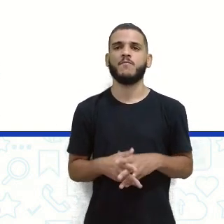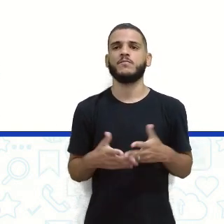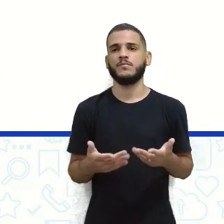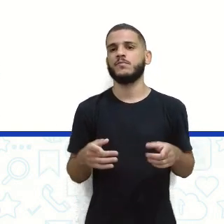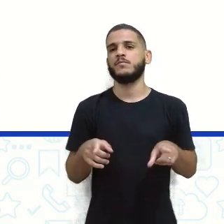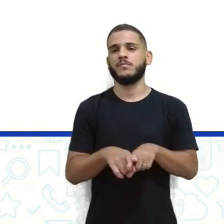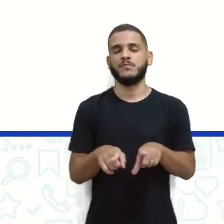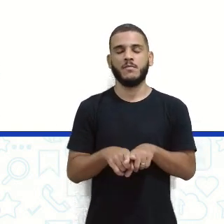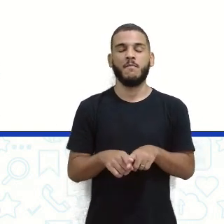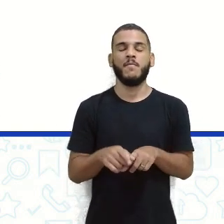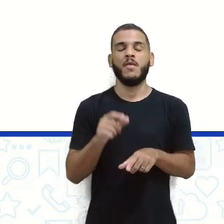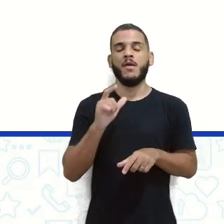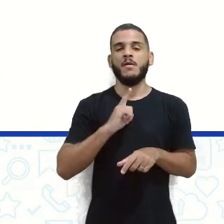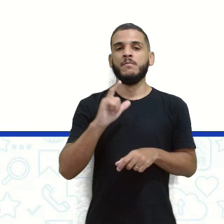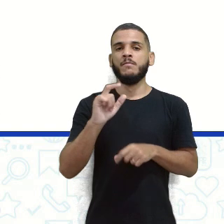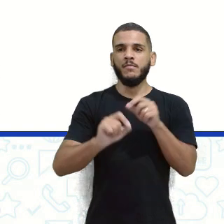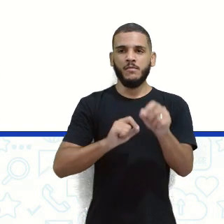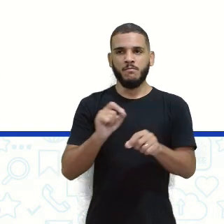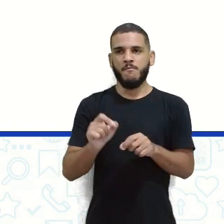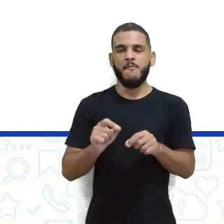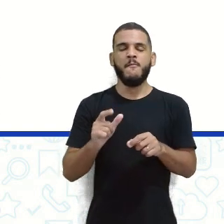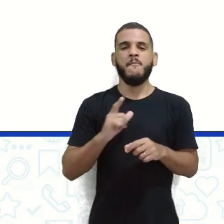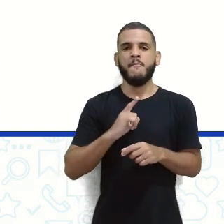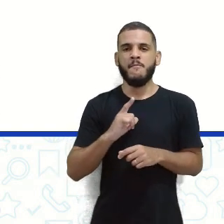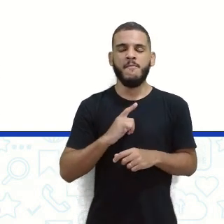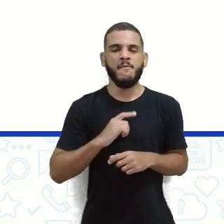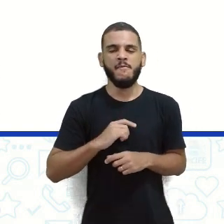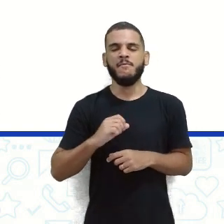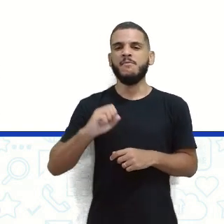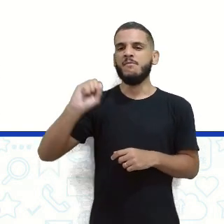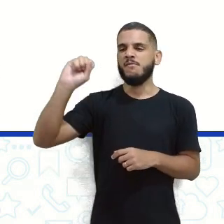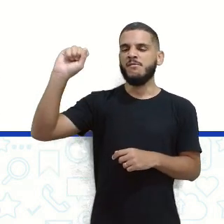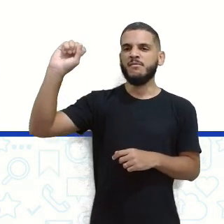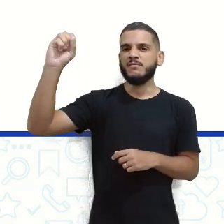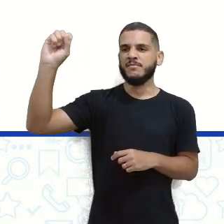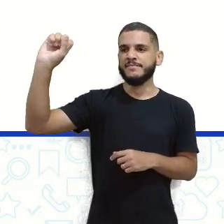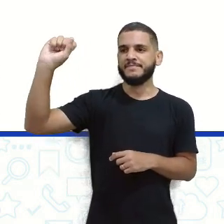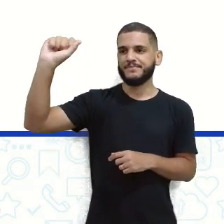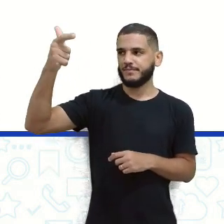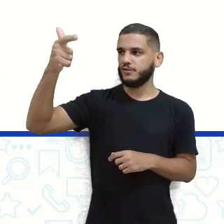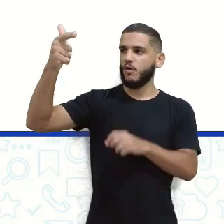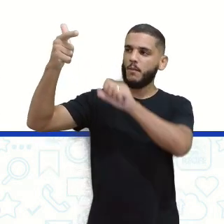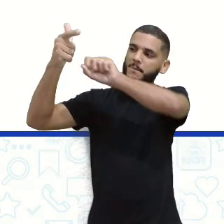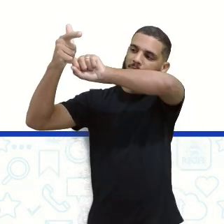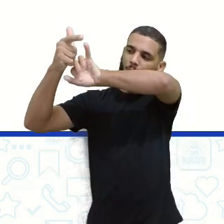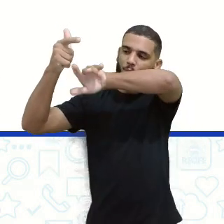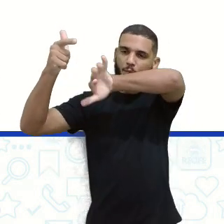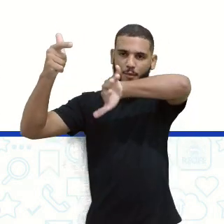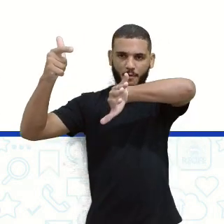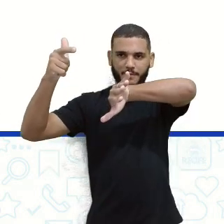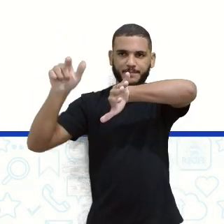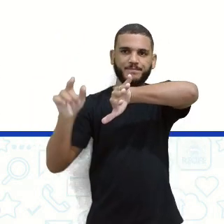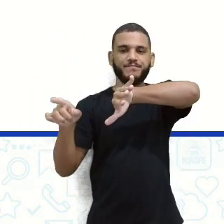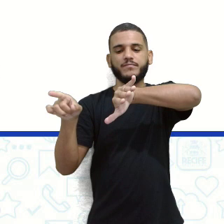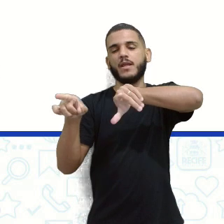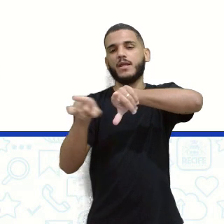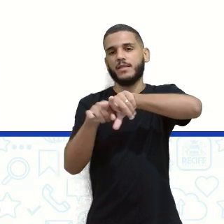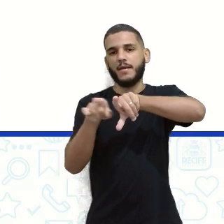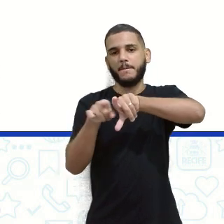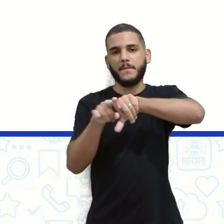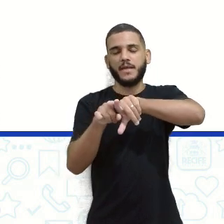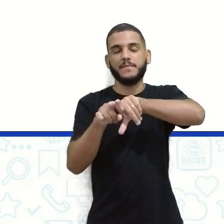mocinha, né? Então, raios de luz e corpos iluminados. O professor Isabel até já falou, né? Eita, somos corpos